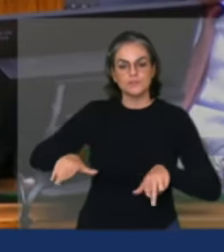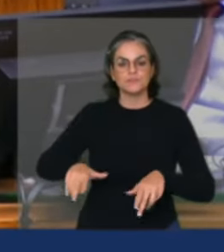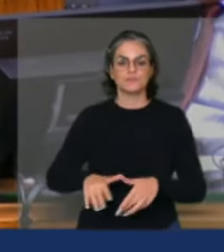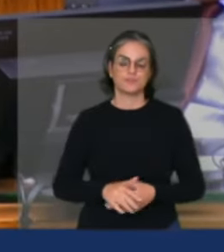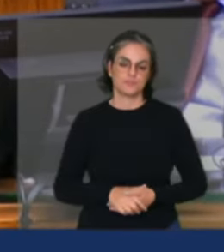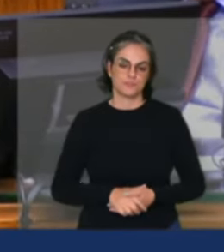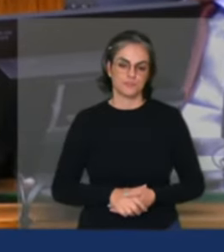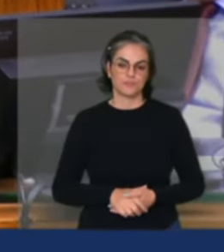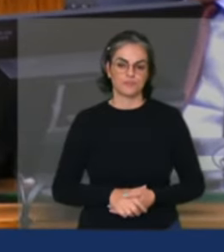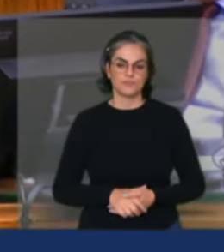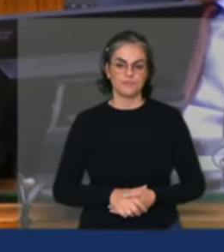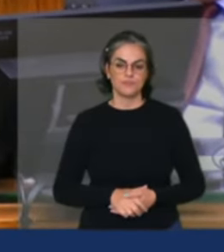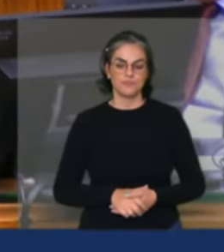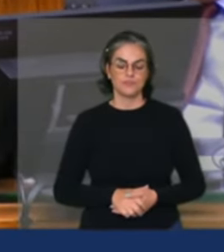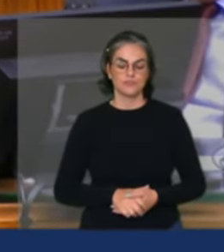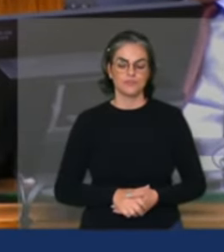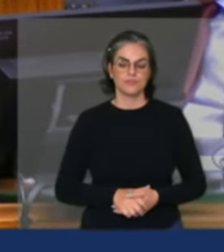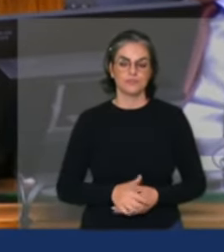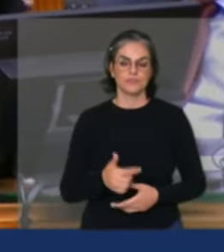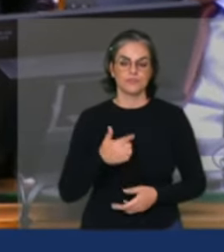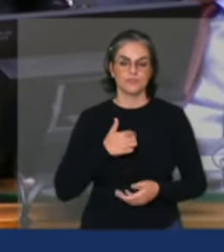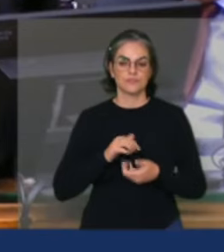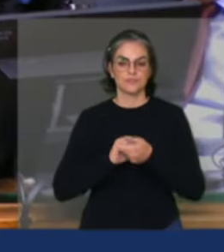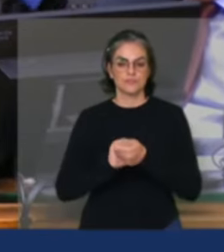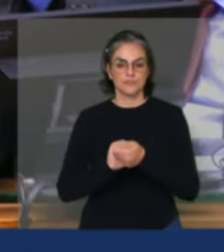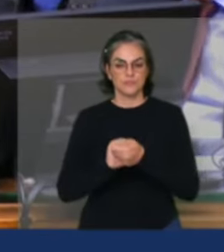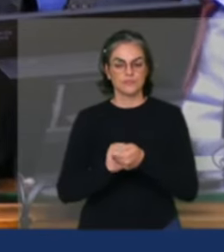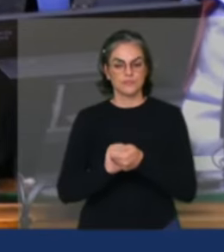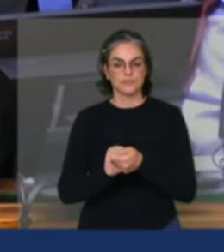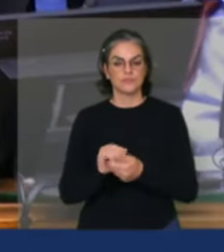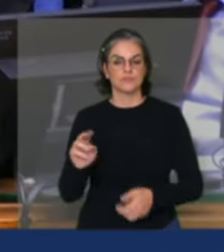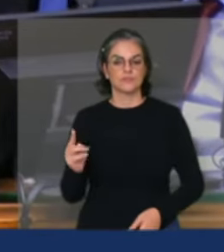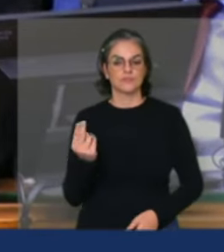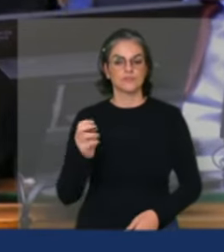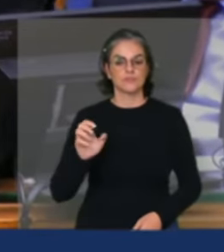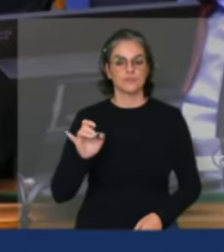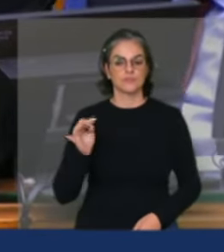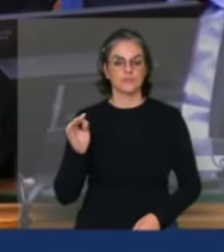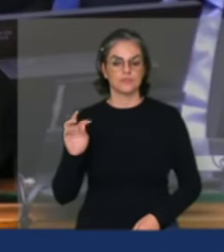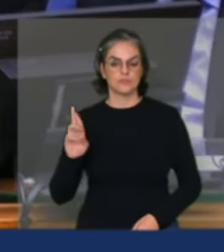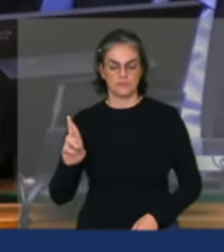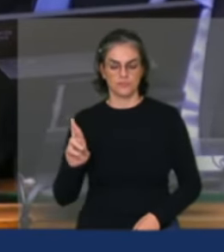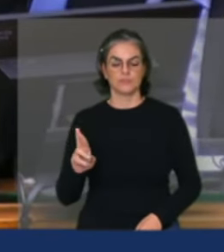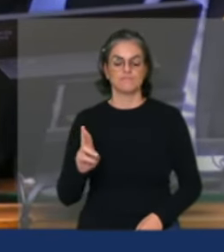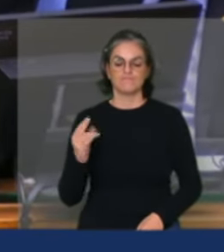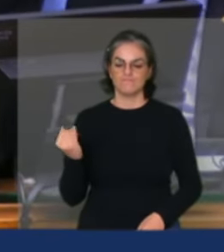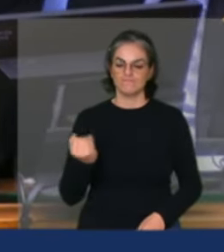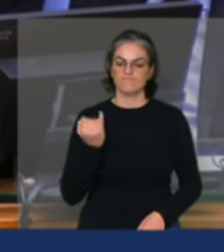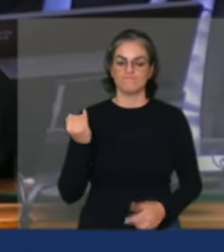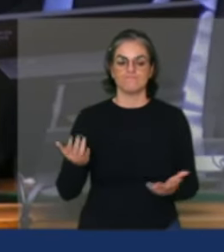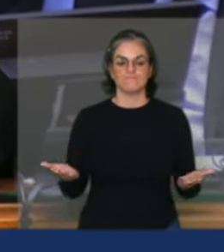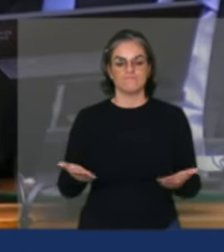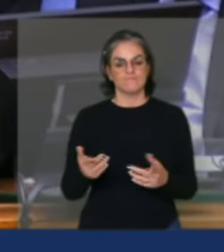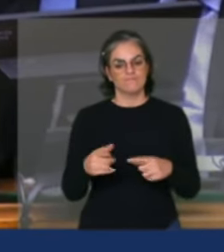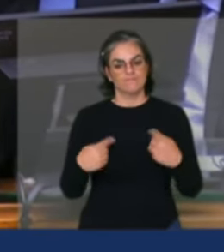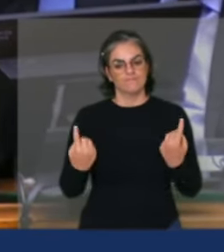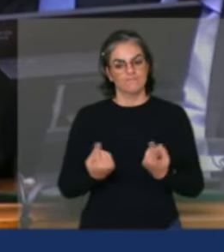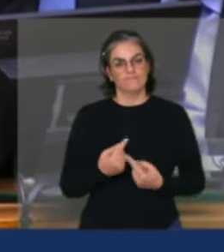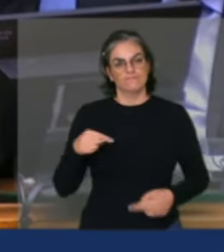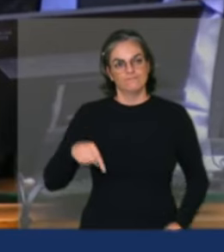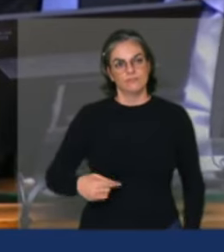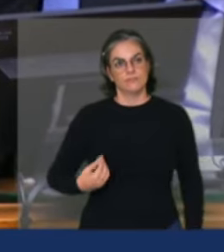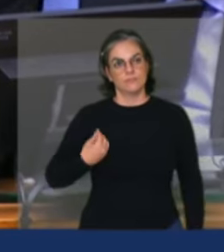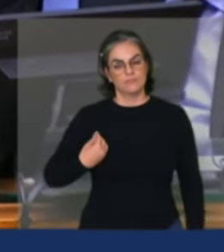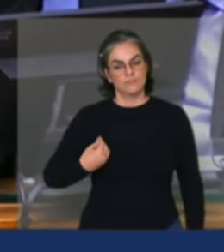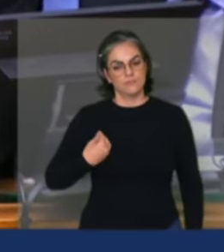deixar aqui de cumprimentar meu prezado Heitor a importância dessa sessão especial aqui para discutir os